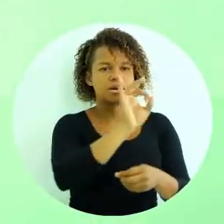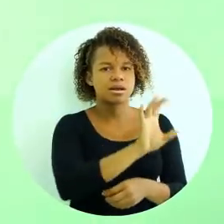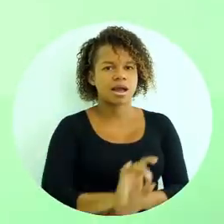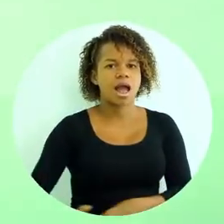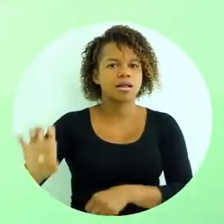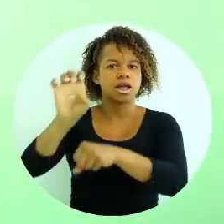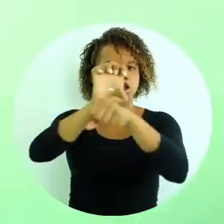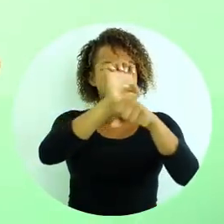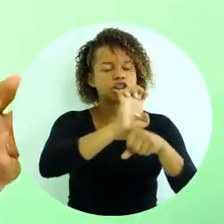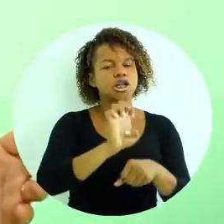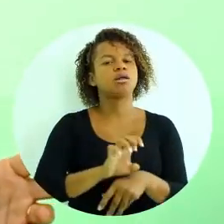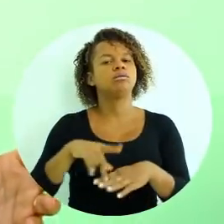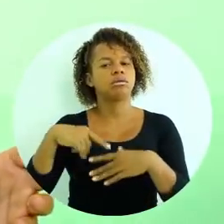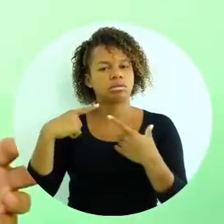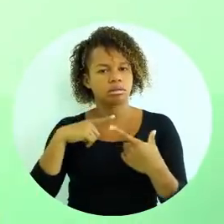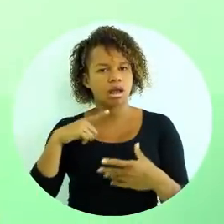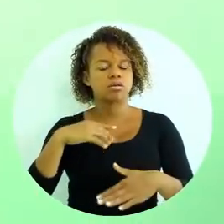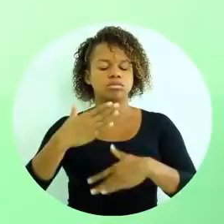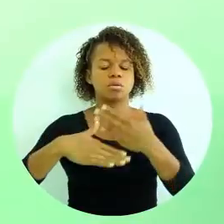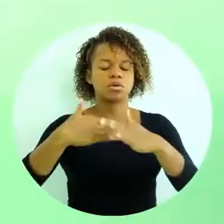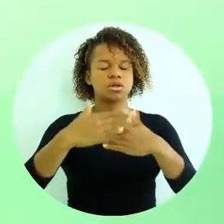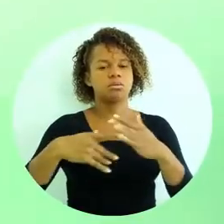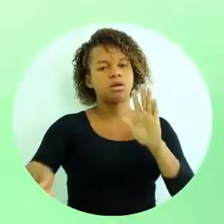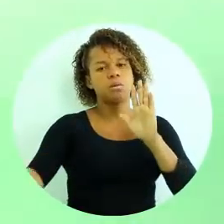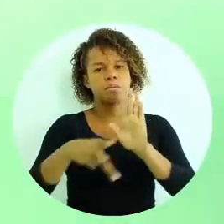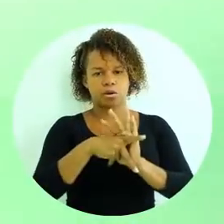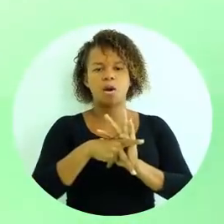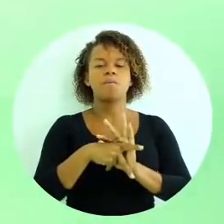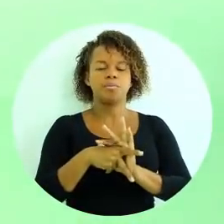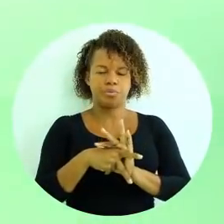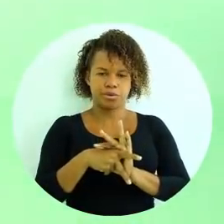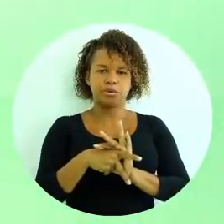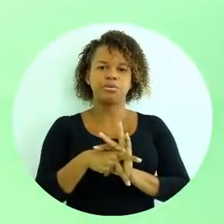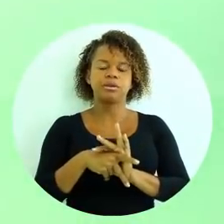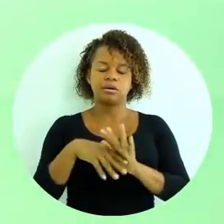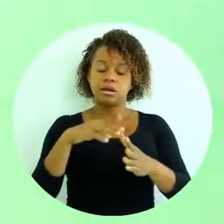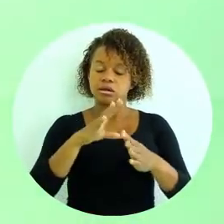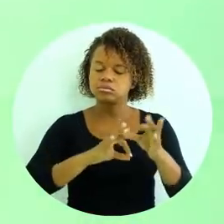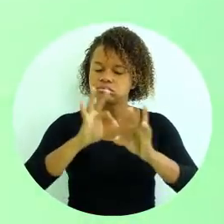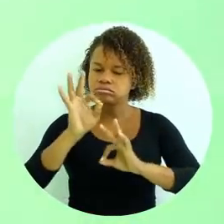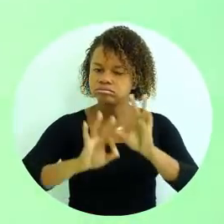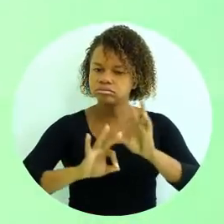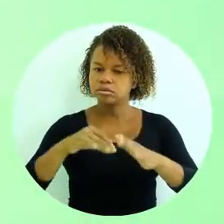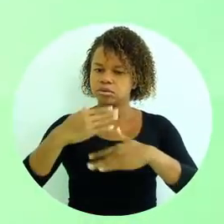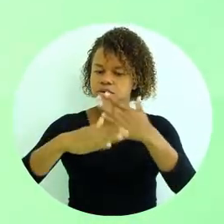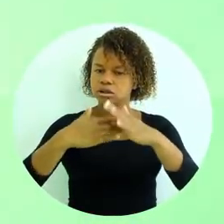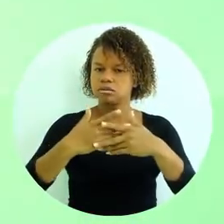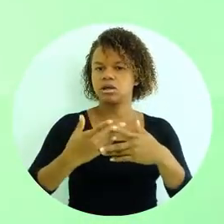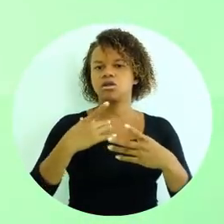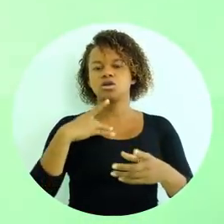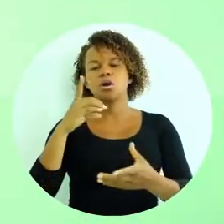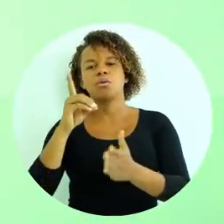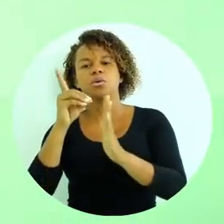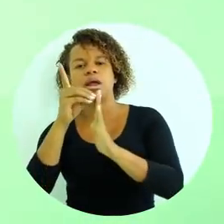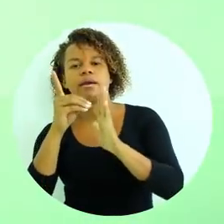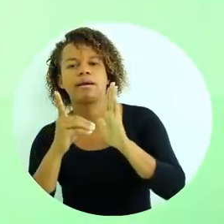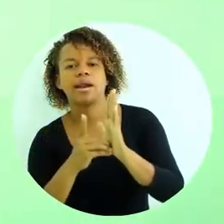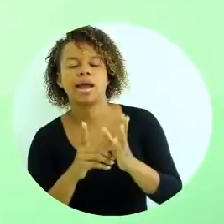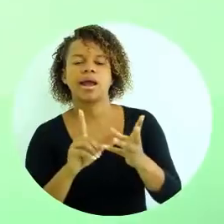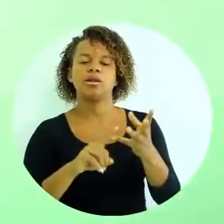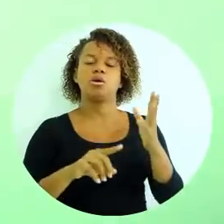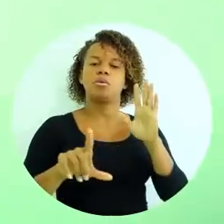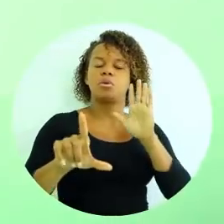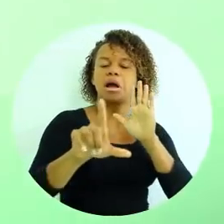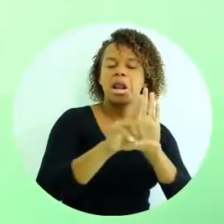município, cada estado tem seu procedimento próprio. Esse procedimento, ele é regido